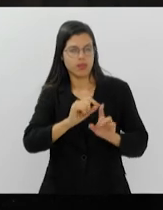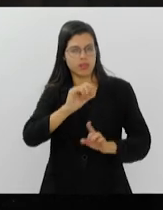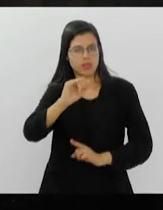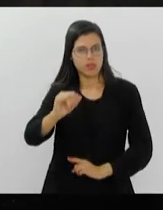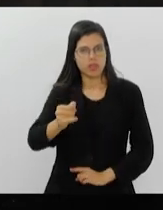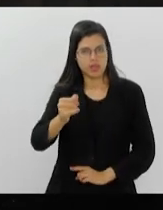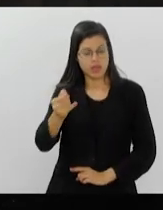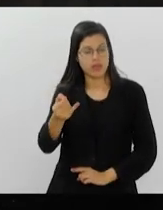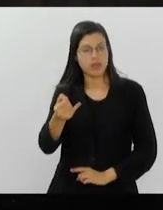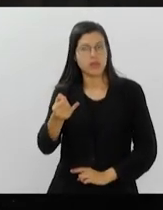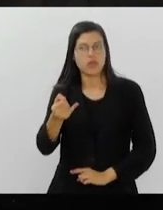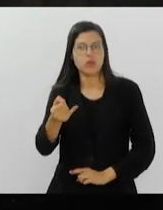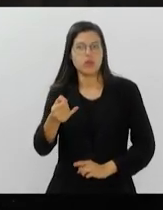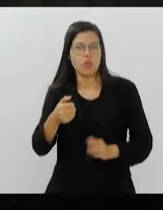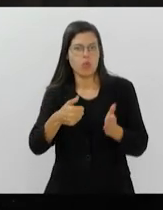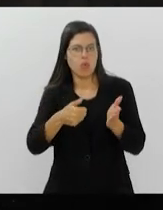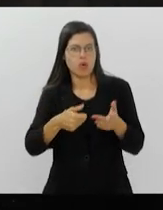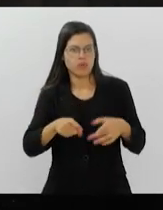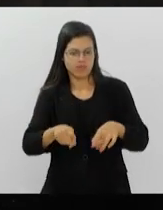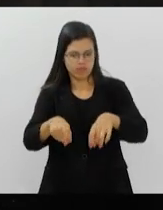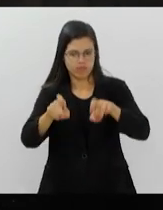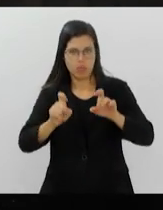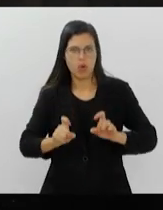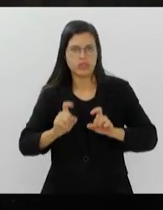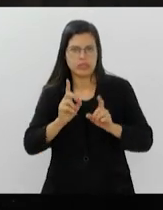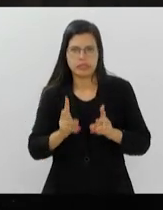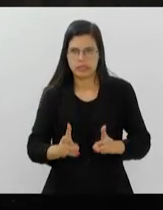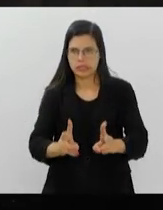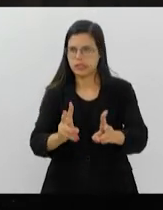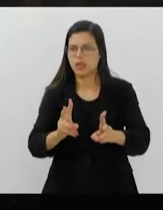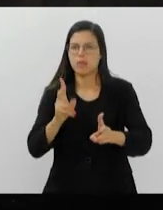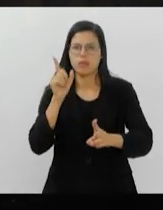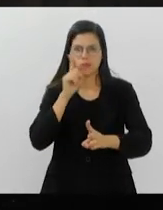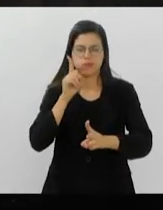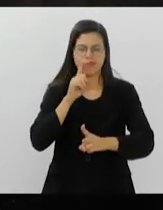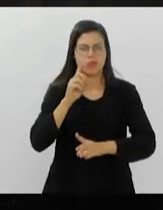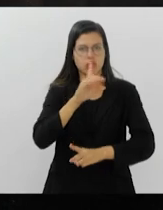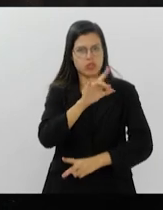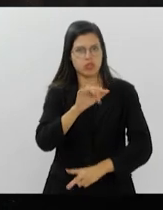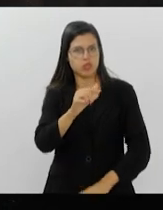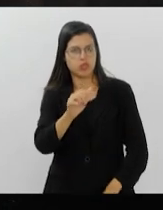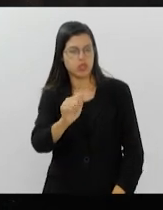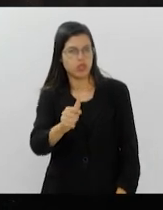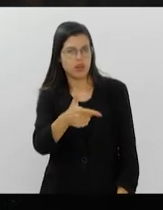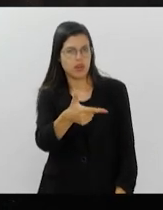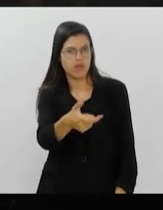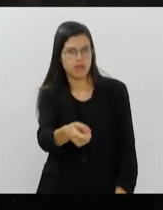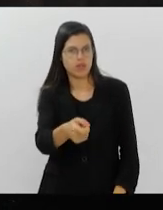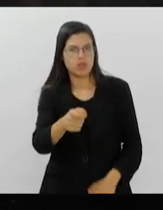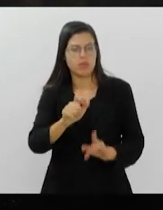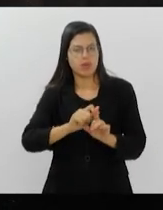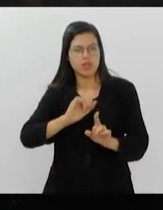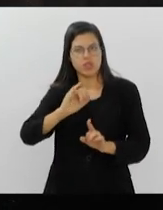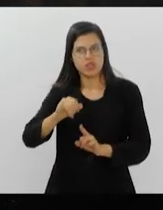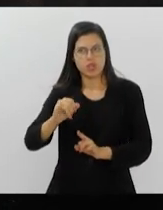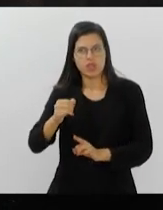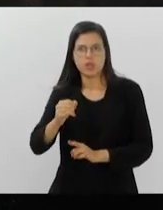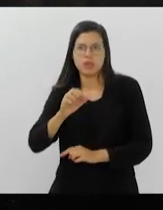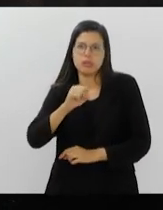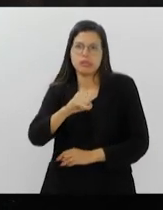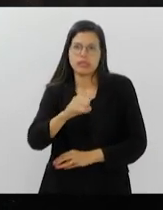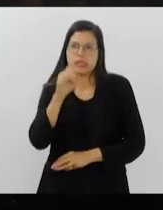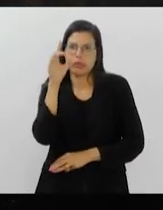posse, nos Estados Unidos, a posse é sempre 20 de janeiro, a menos que seja um domingo, quando é um